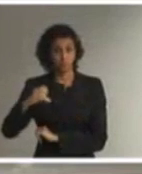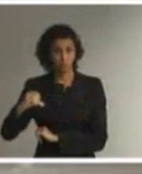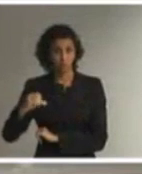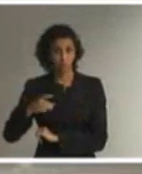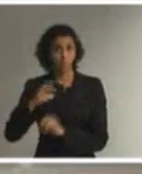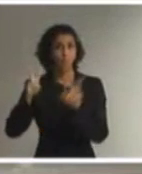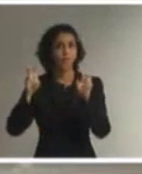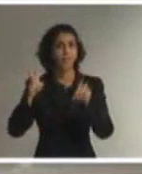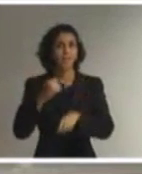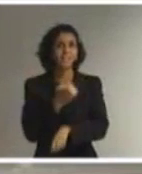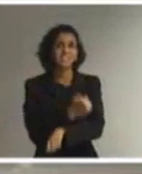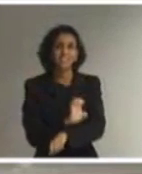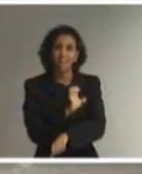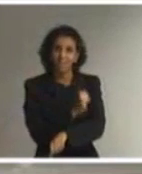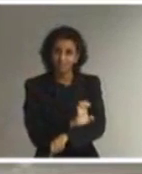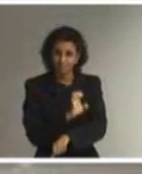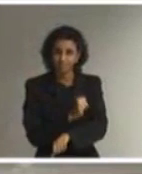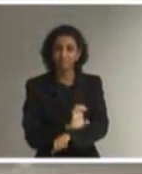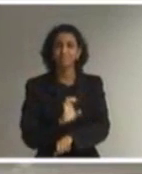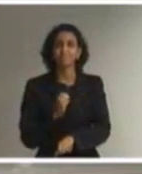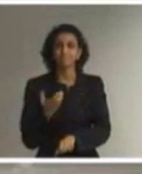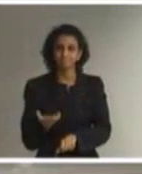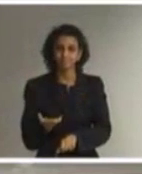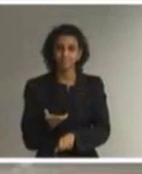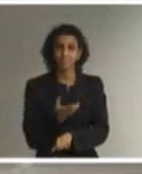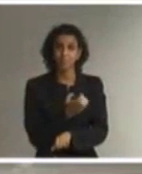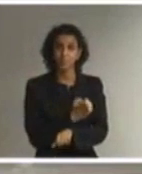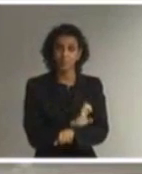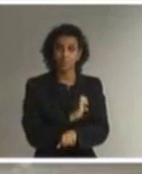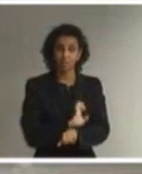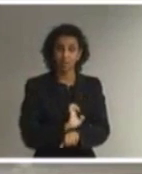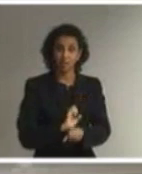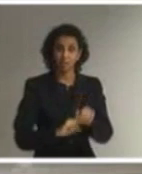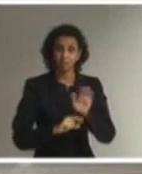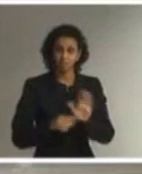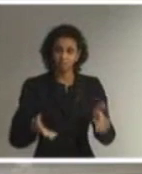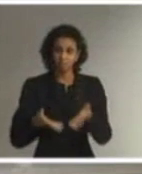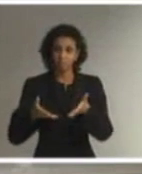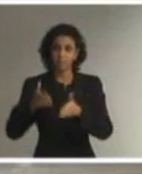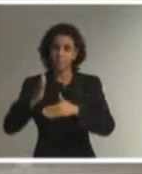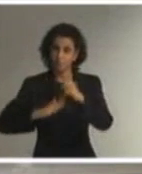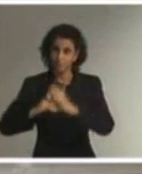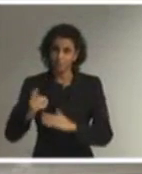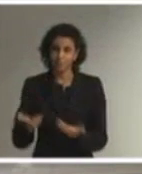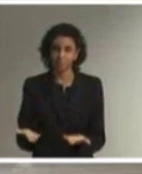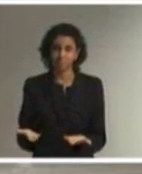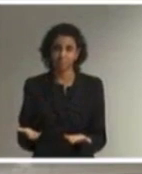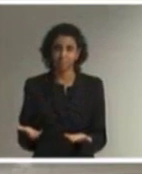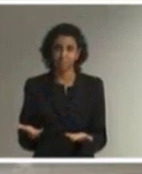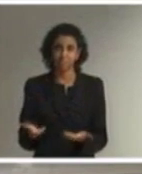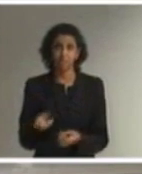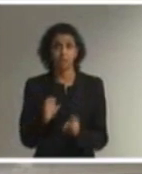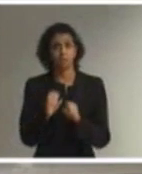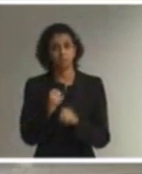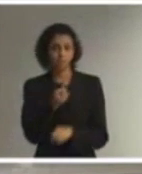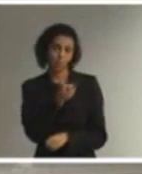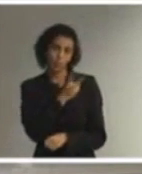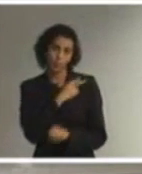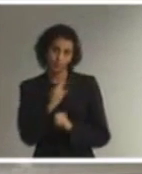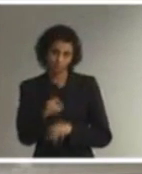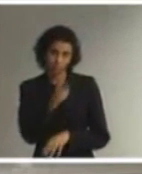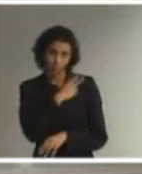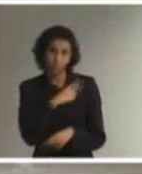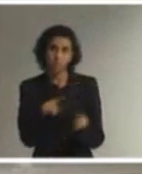trata do estágio, do estágio profissionalizante, não só em nível médio, mas